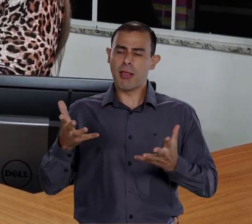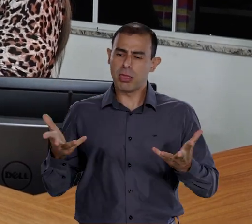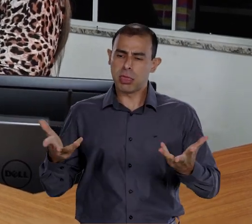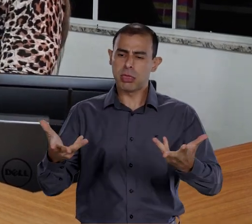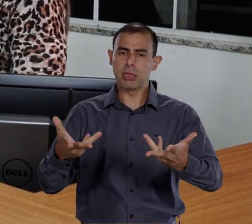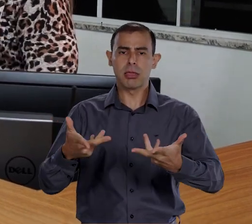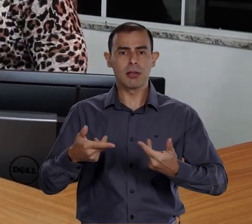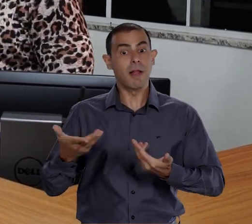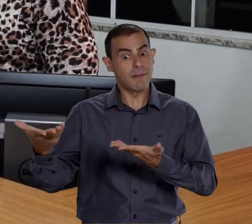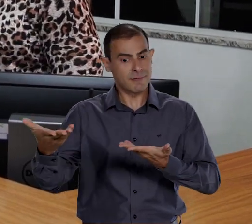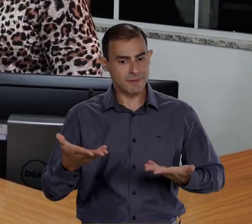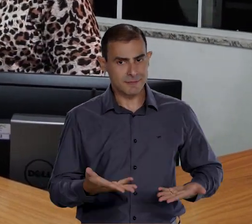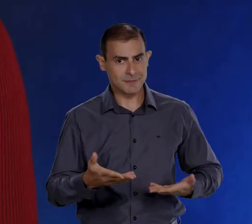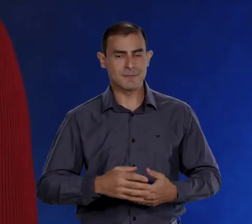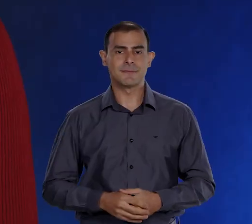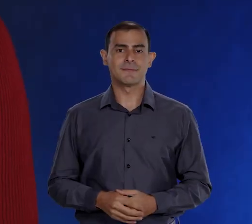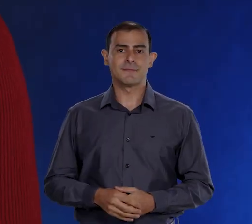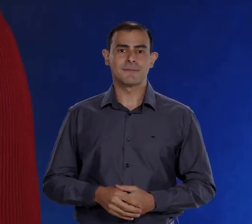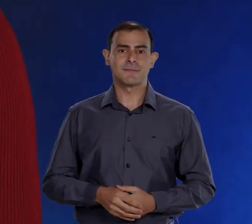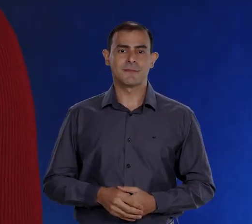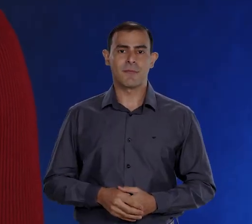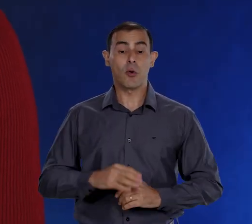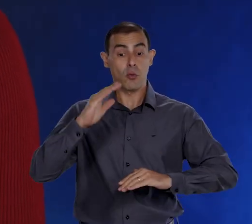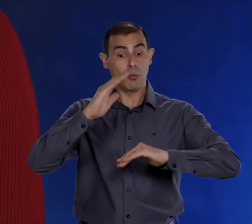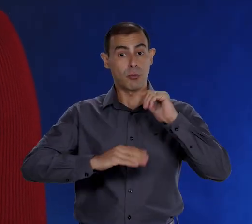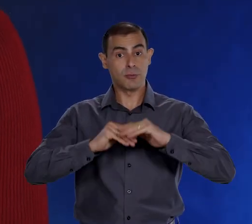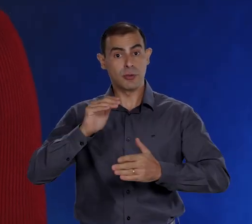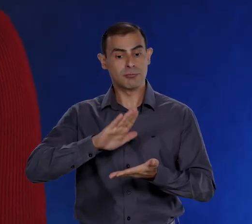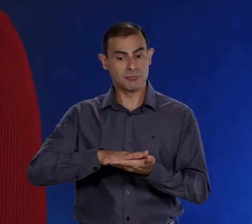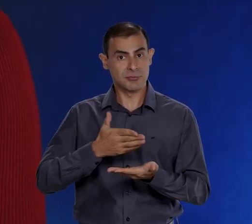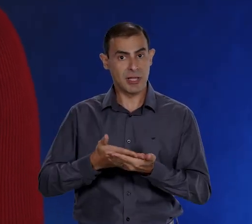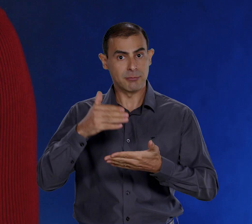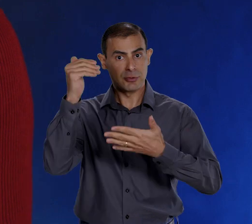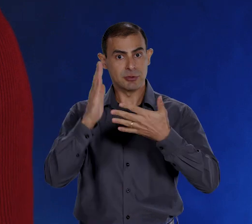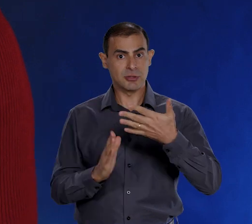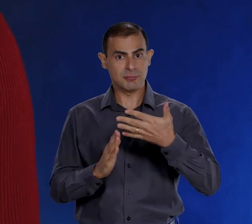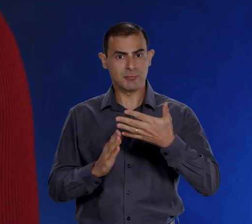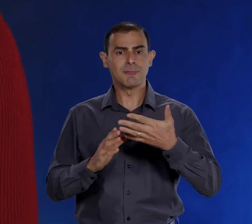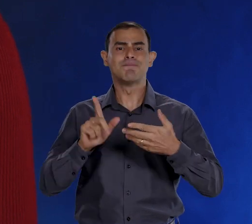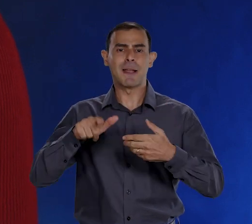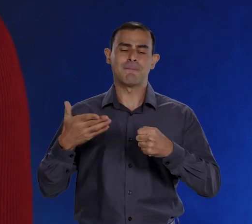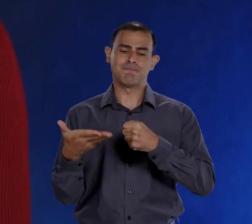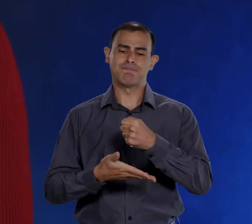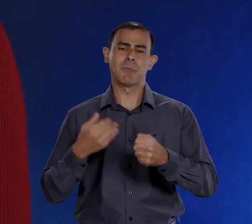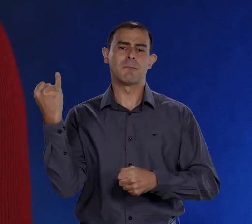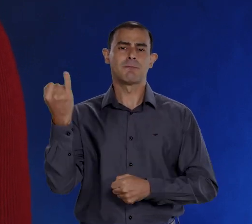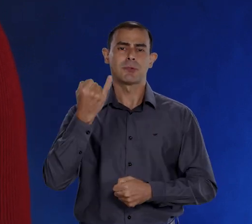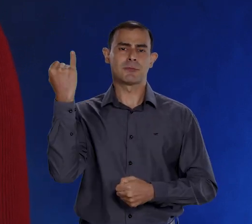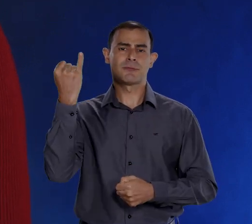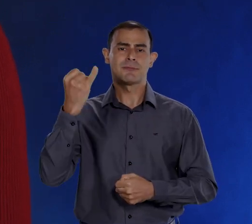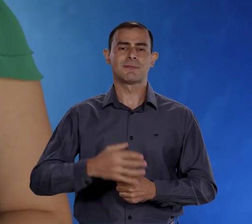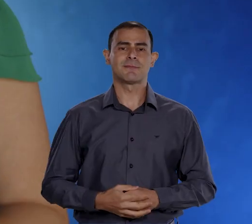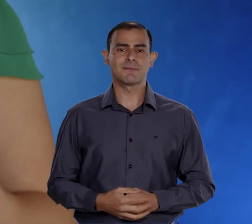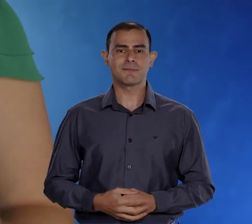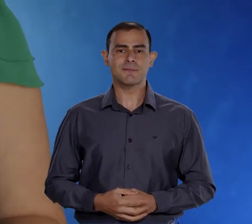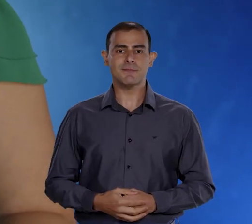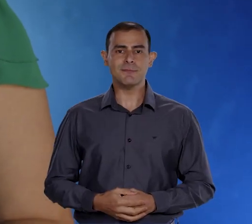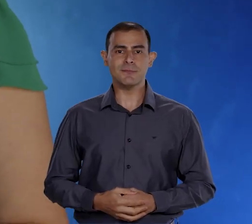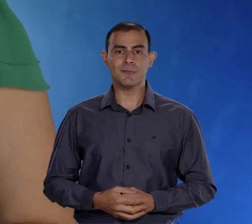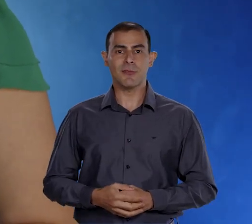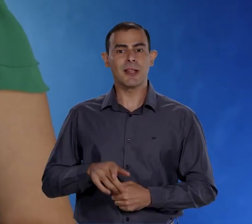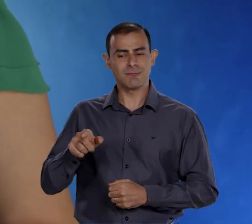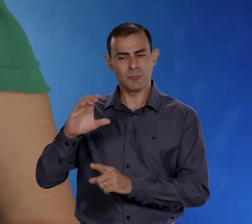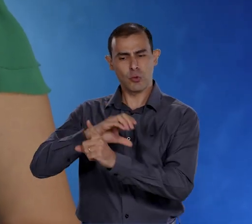à presença da pessoa surda. O profissional intérprete de Libras é um dos recursos essenciais. A